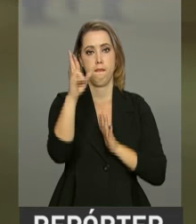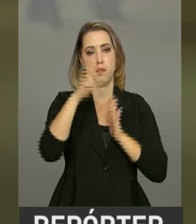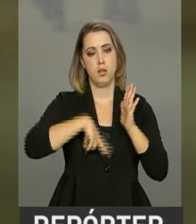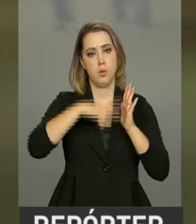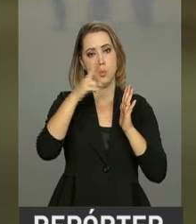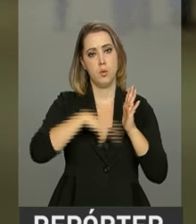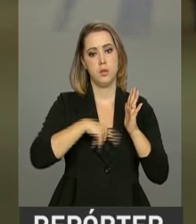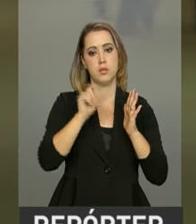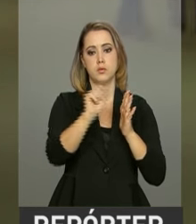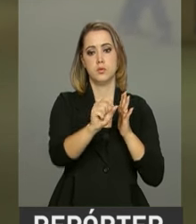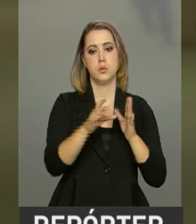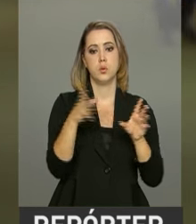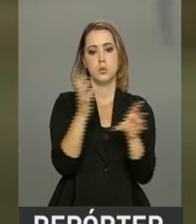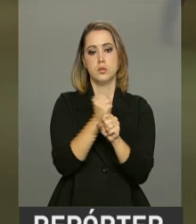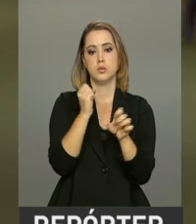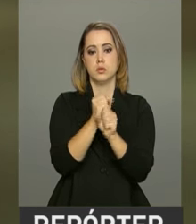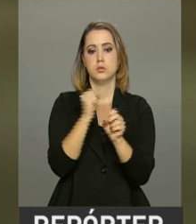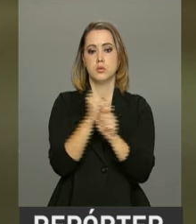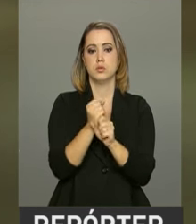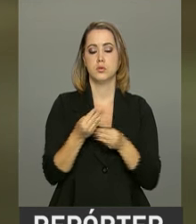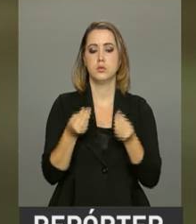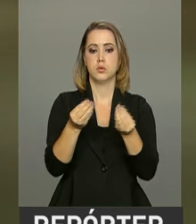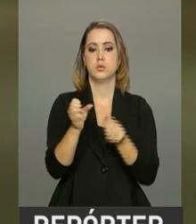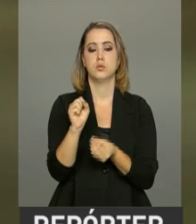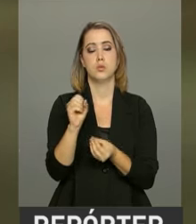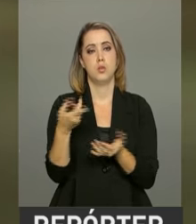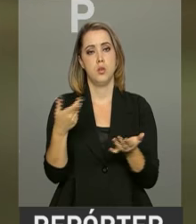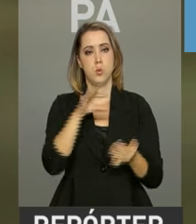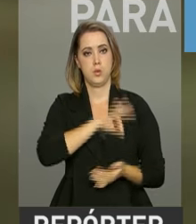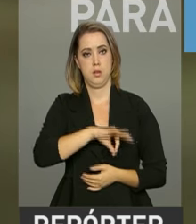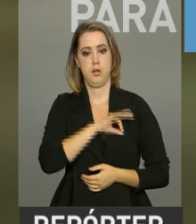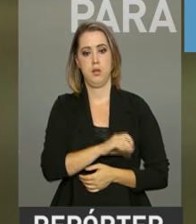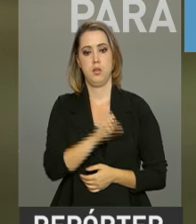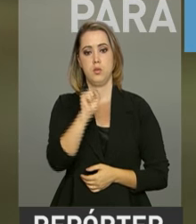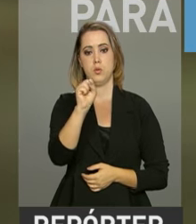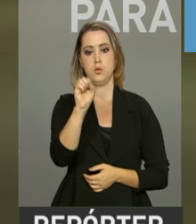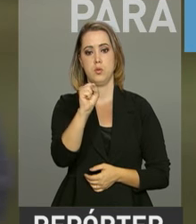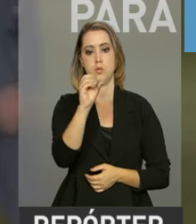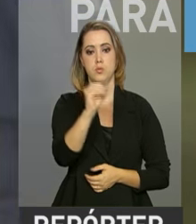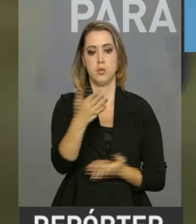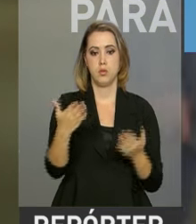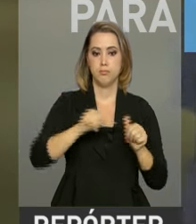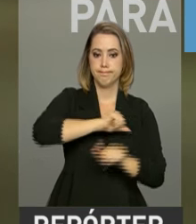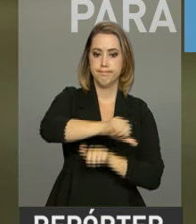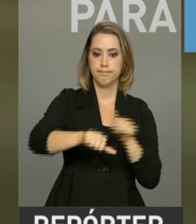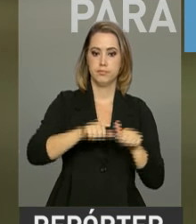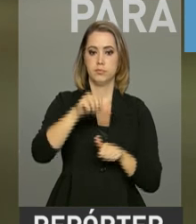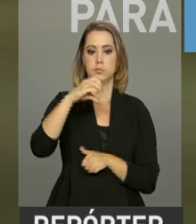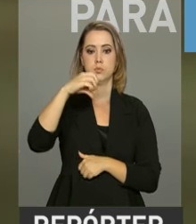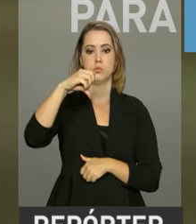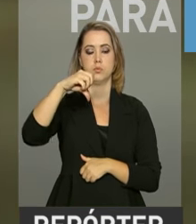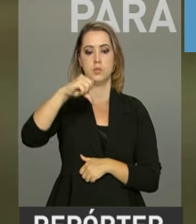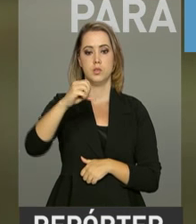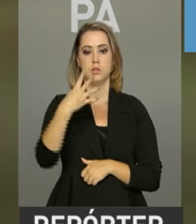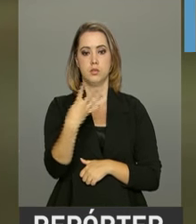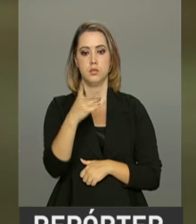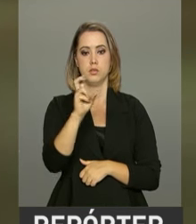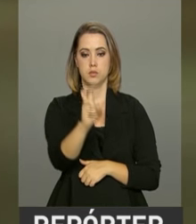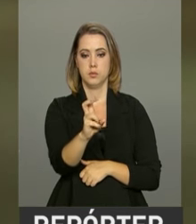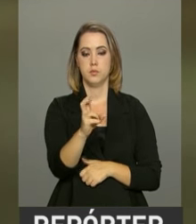Comissão, o orçamento do ano que vem estabelece que o salário mínimo passa de R$ 880 para R 945.